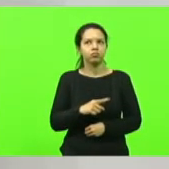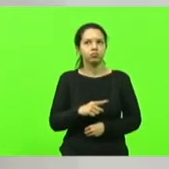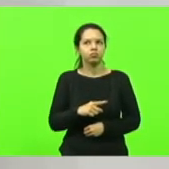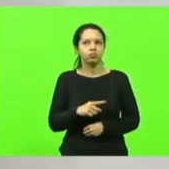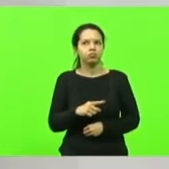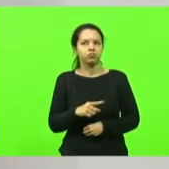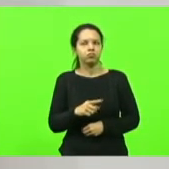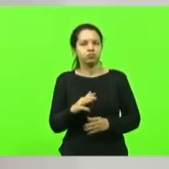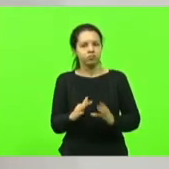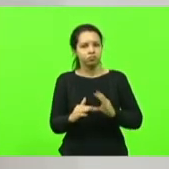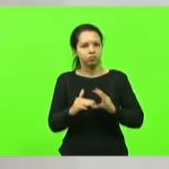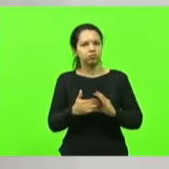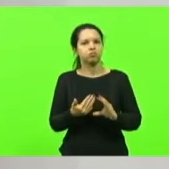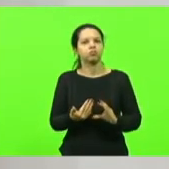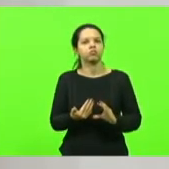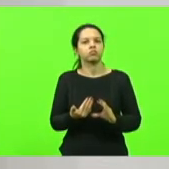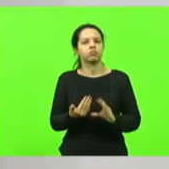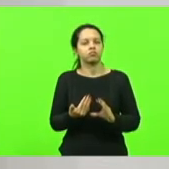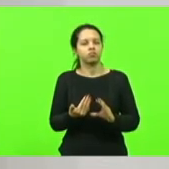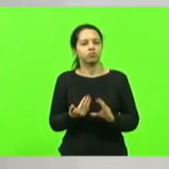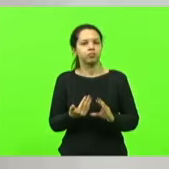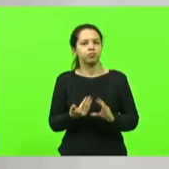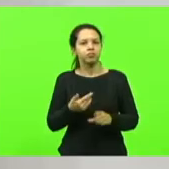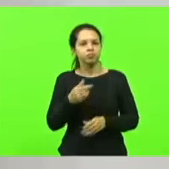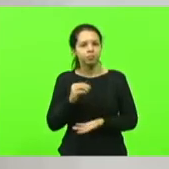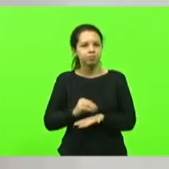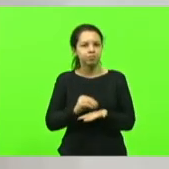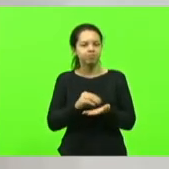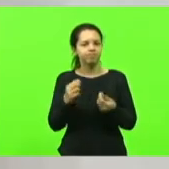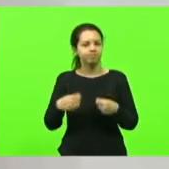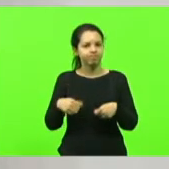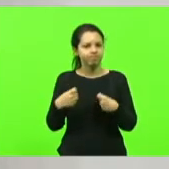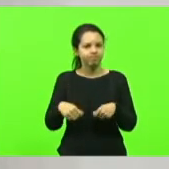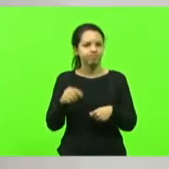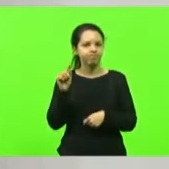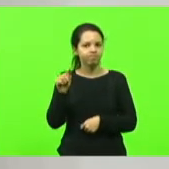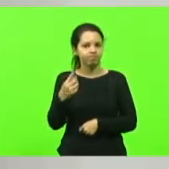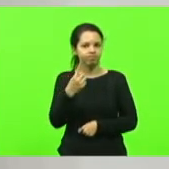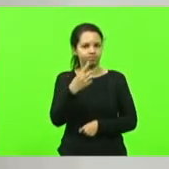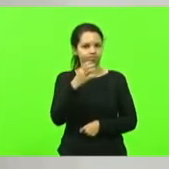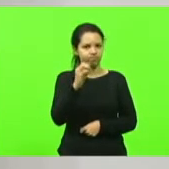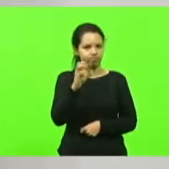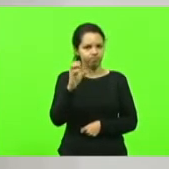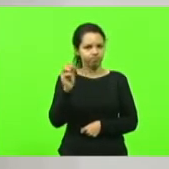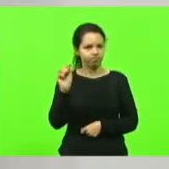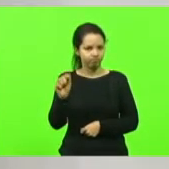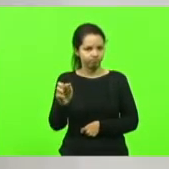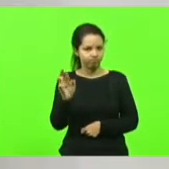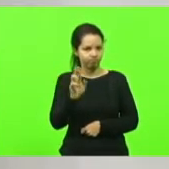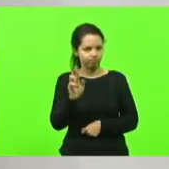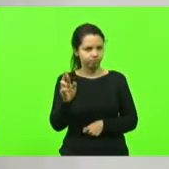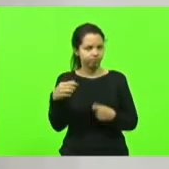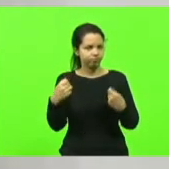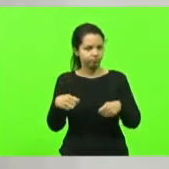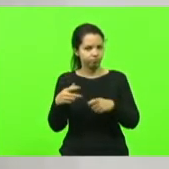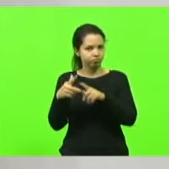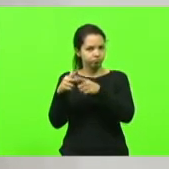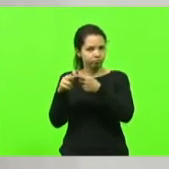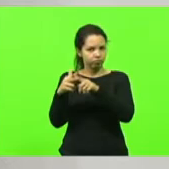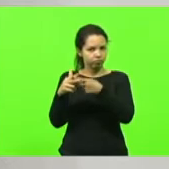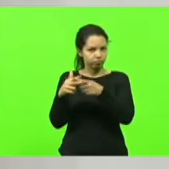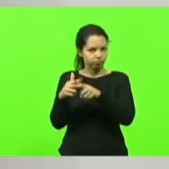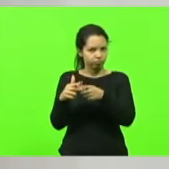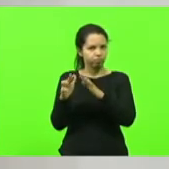demanda daquele município de R 100 mil para uma reforma na escola. E fomos lá